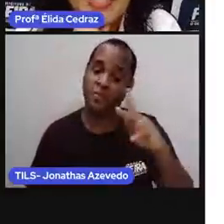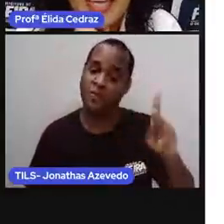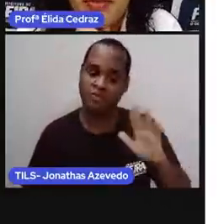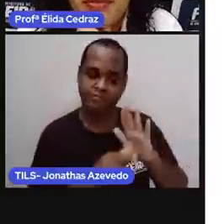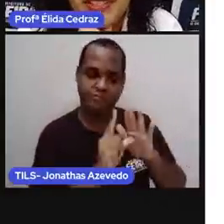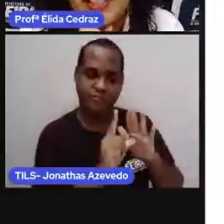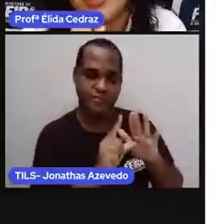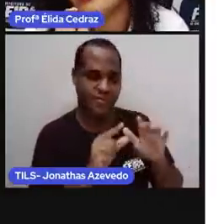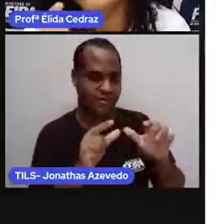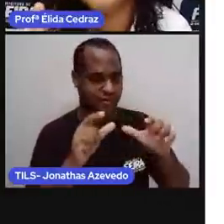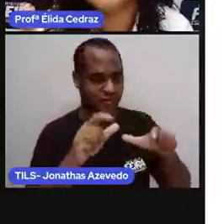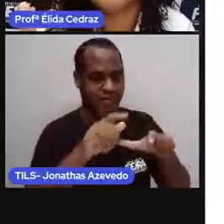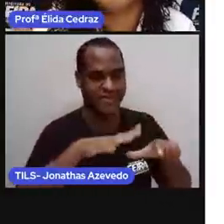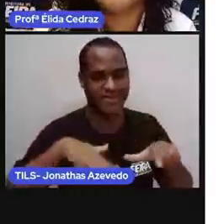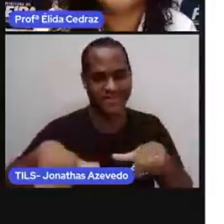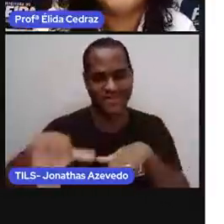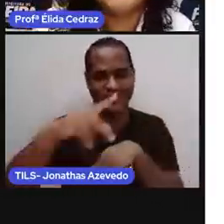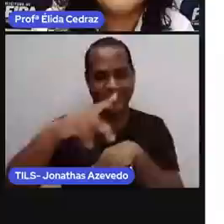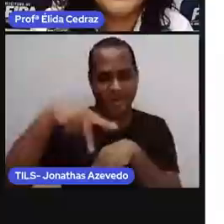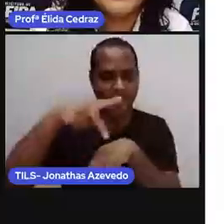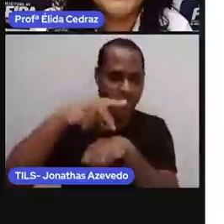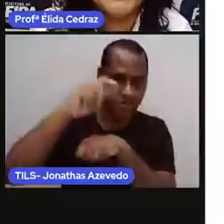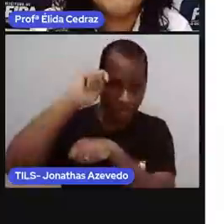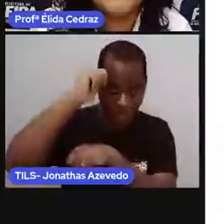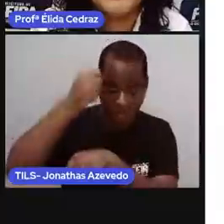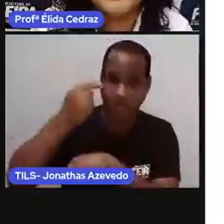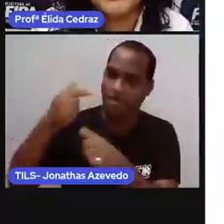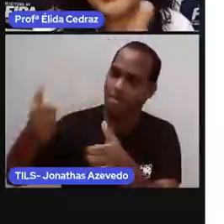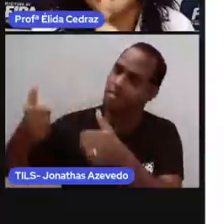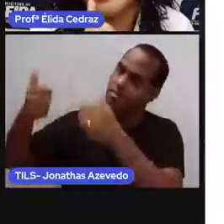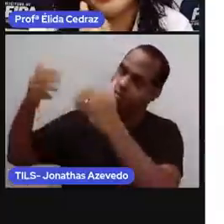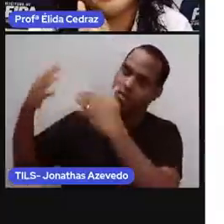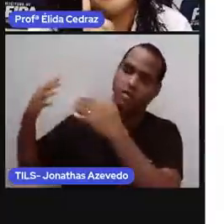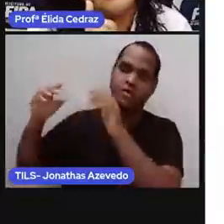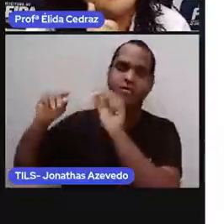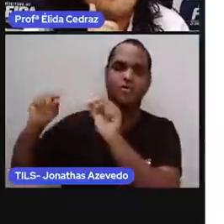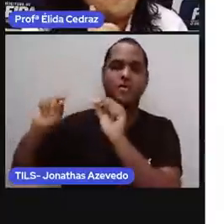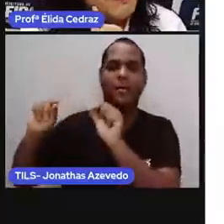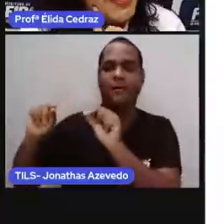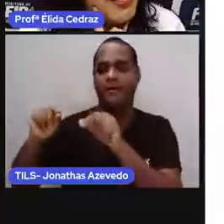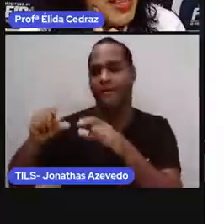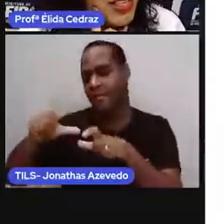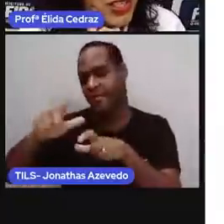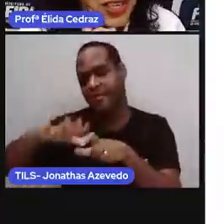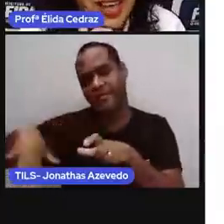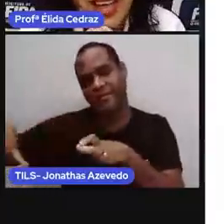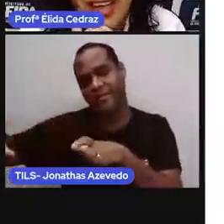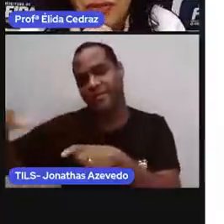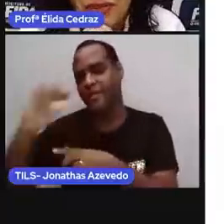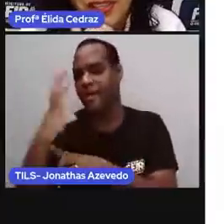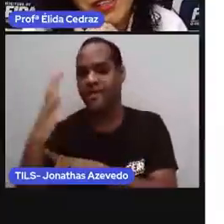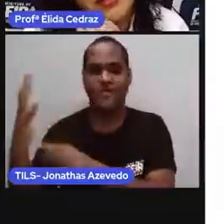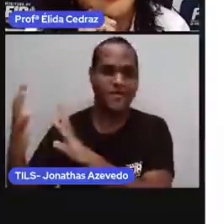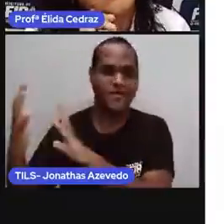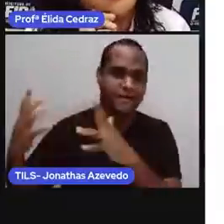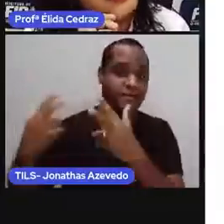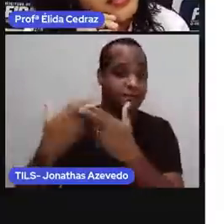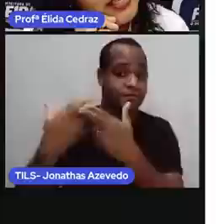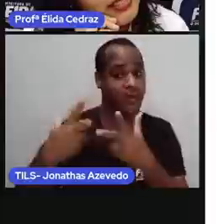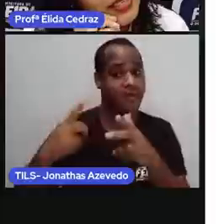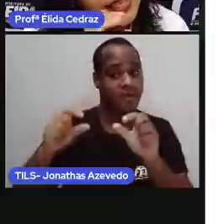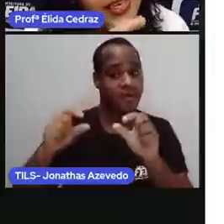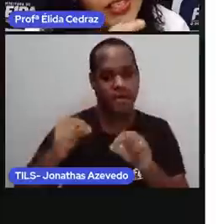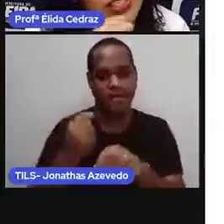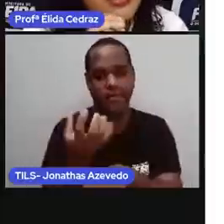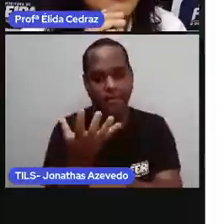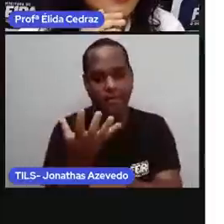sobre a savana. Tá vendo lá atrás do elefante? Ali é uma paisagem na África. E